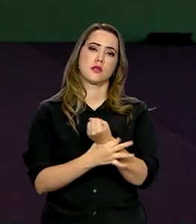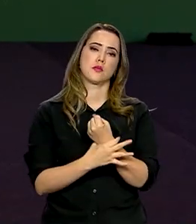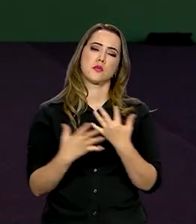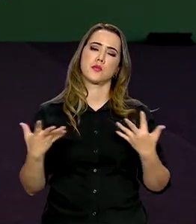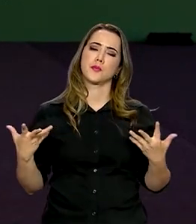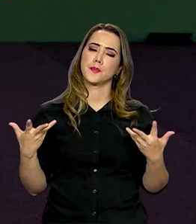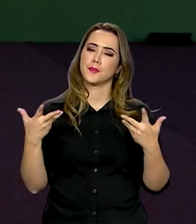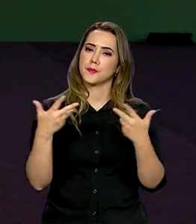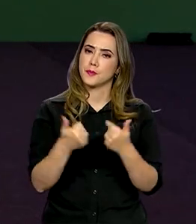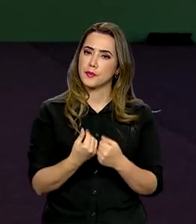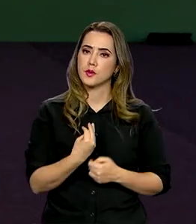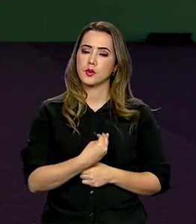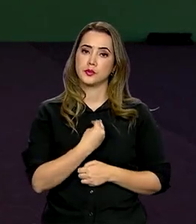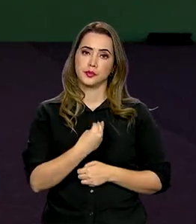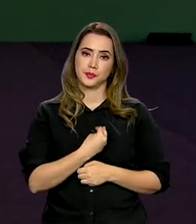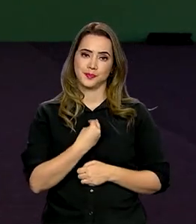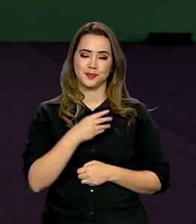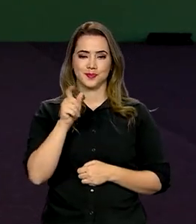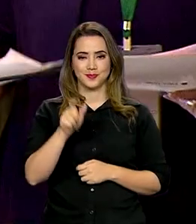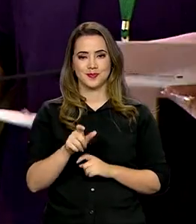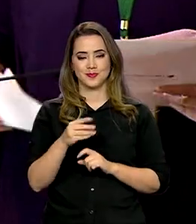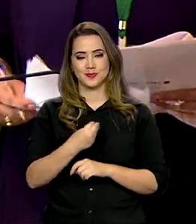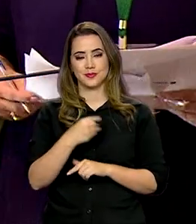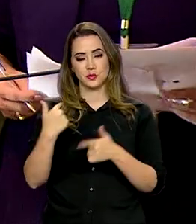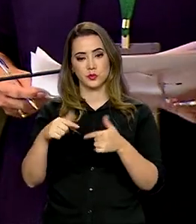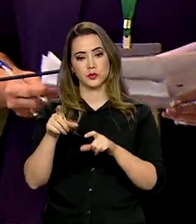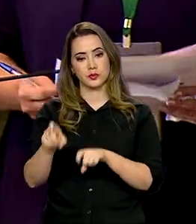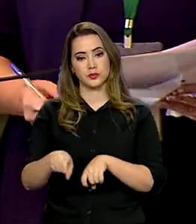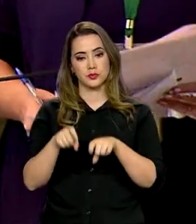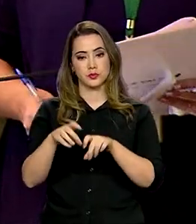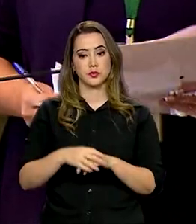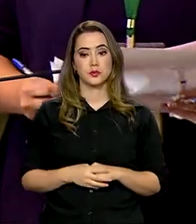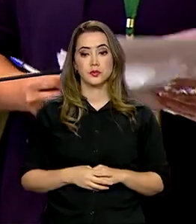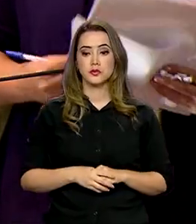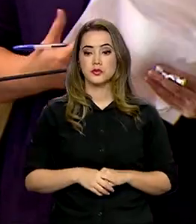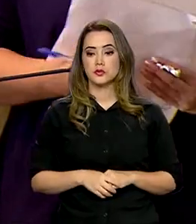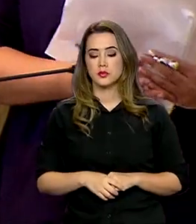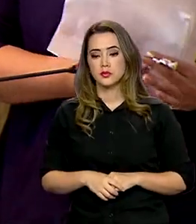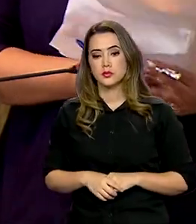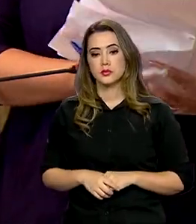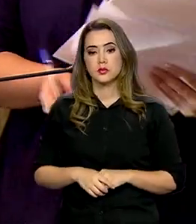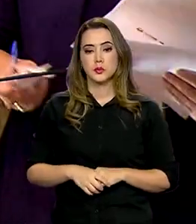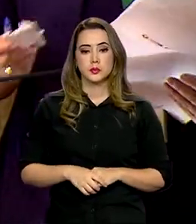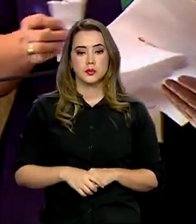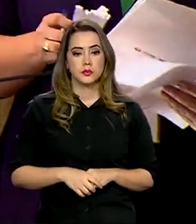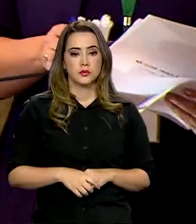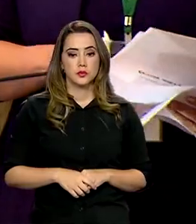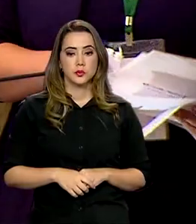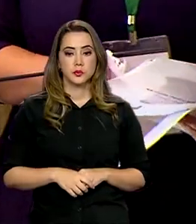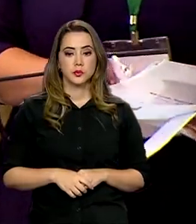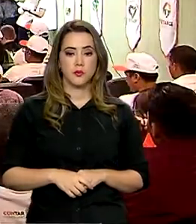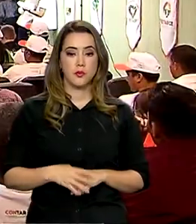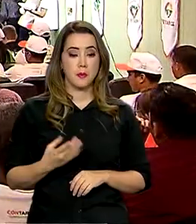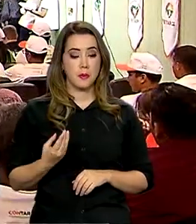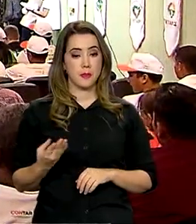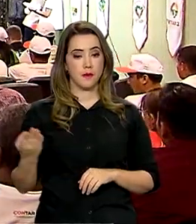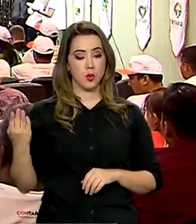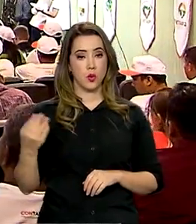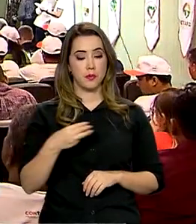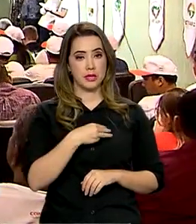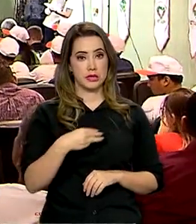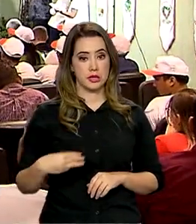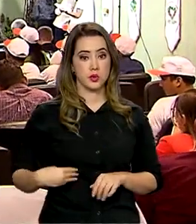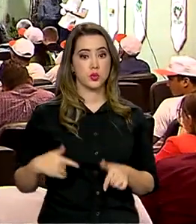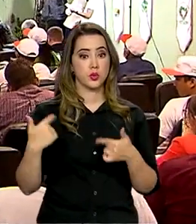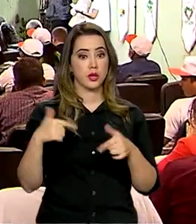qualidade de vida ao homem do campo. O ministro do Trabalho e Emprego, Luiz Marinho, participou da abertura do